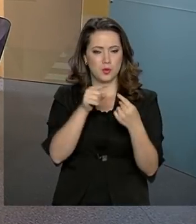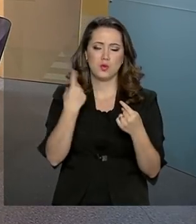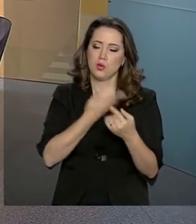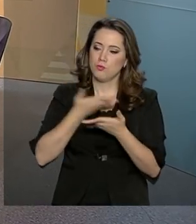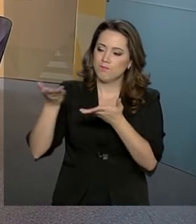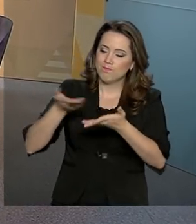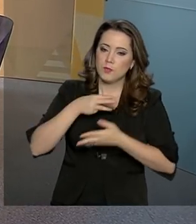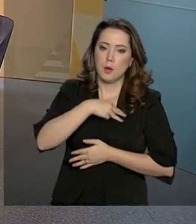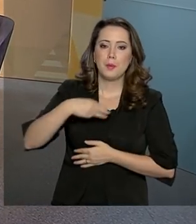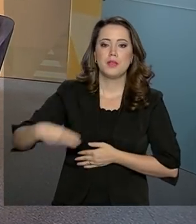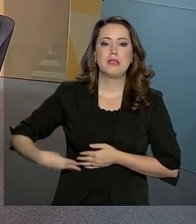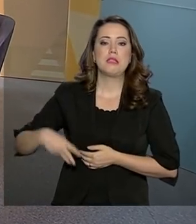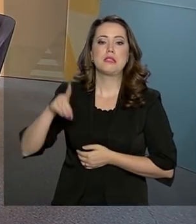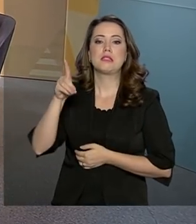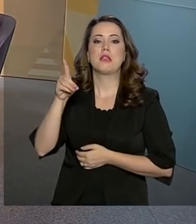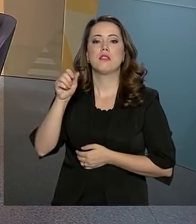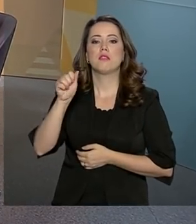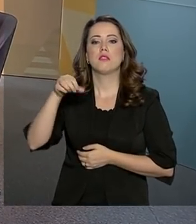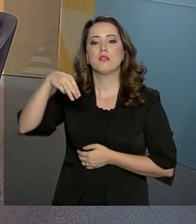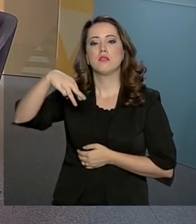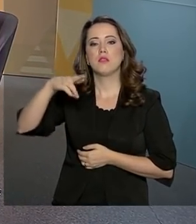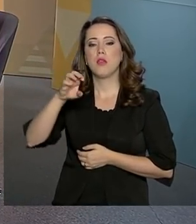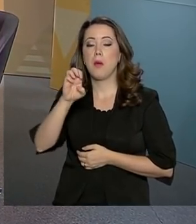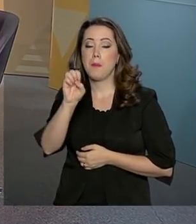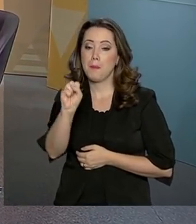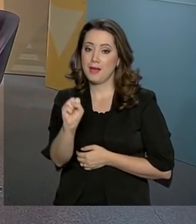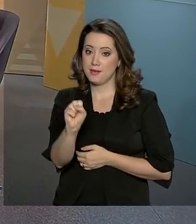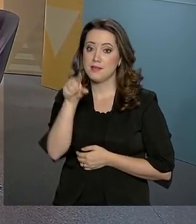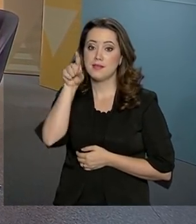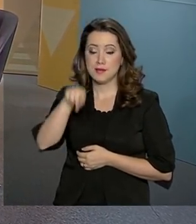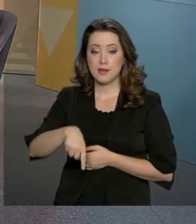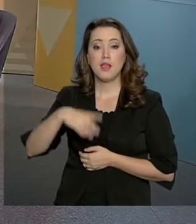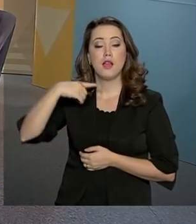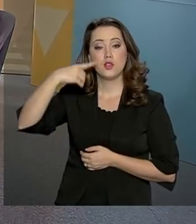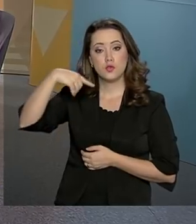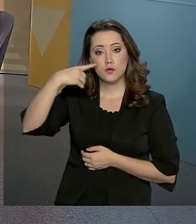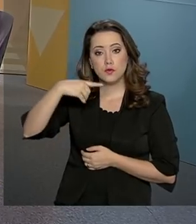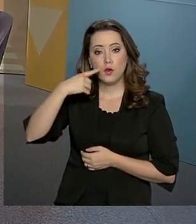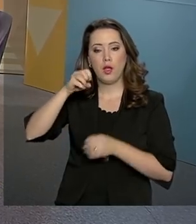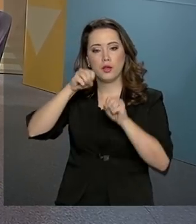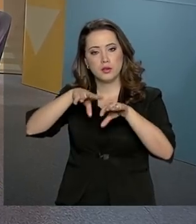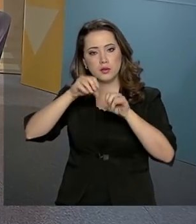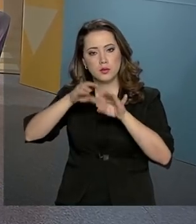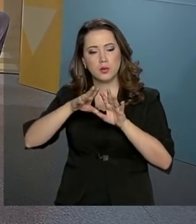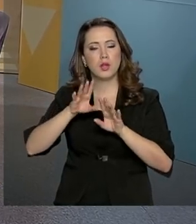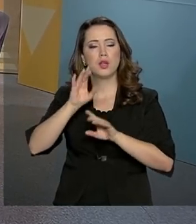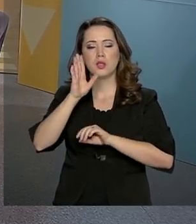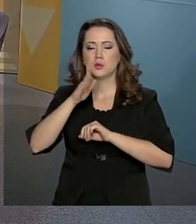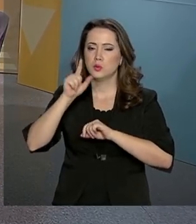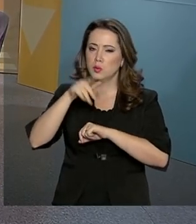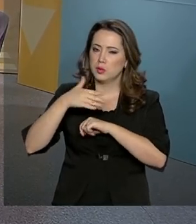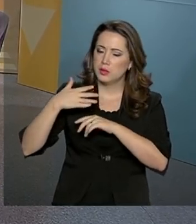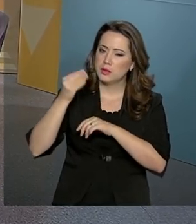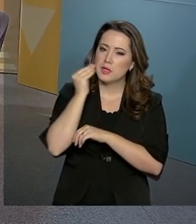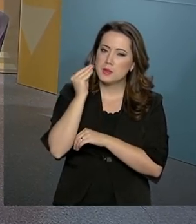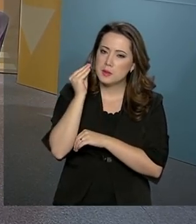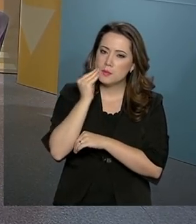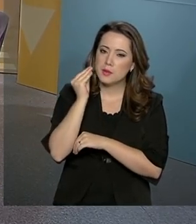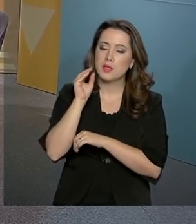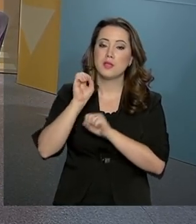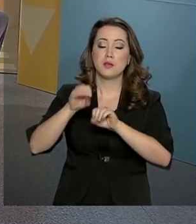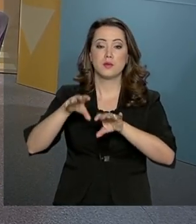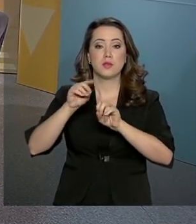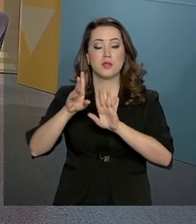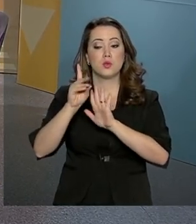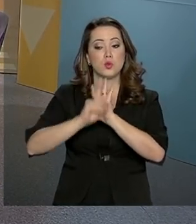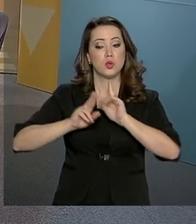ministra Damaris Alves, que é educadora, advogada com experiência na defesa de direitos humanos e também atuante por mais de duas décadas no